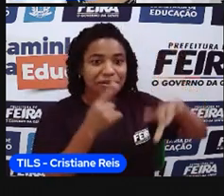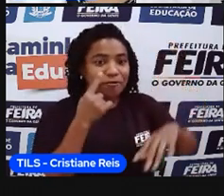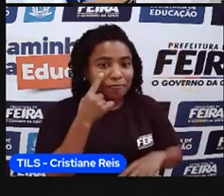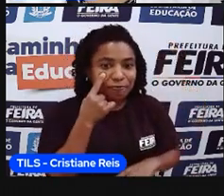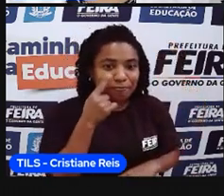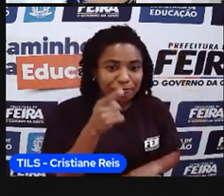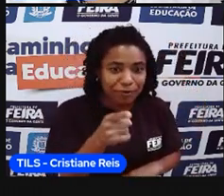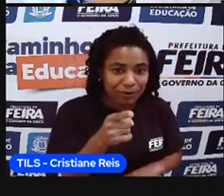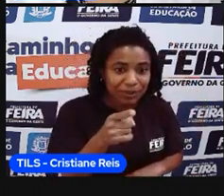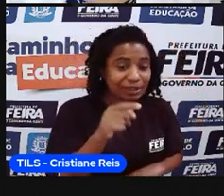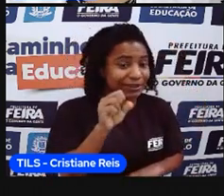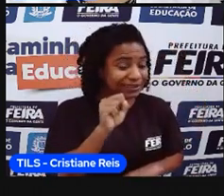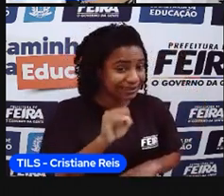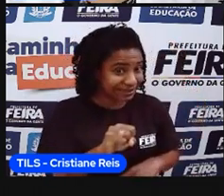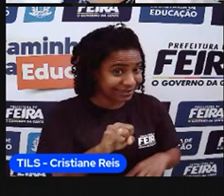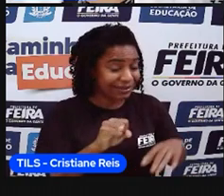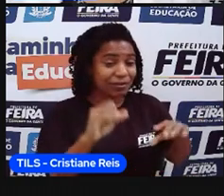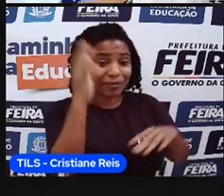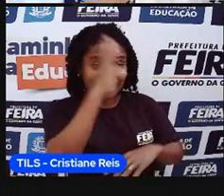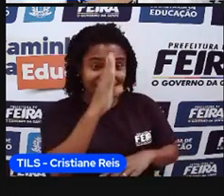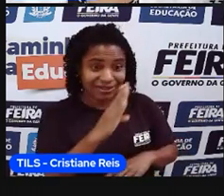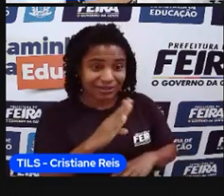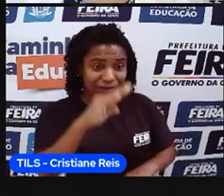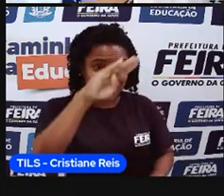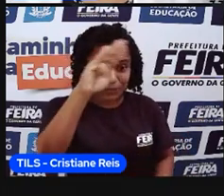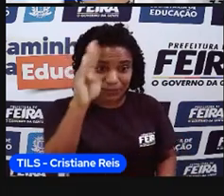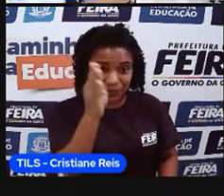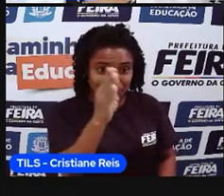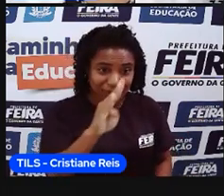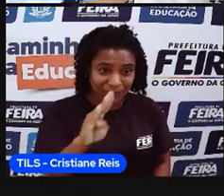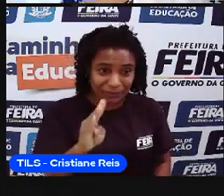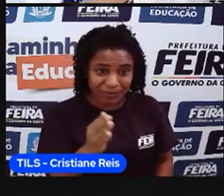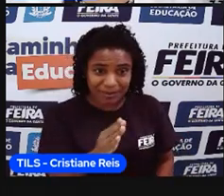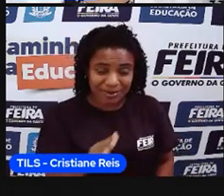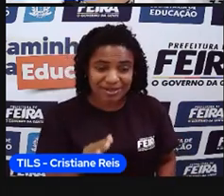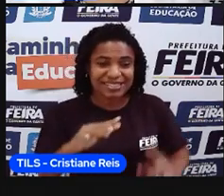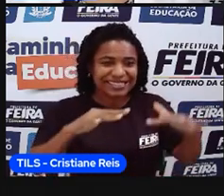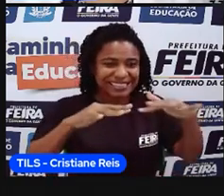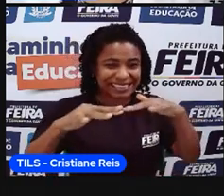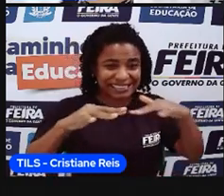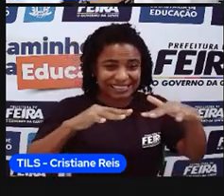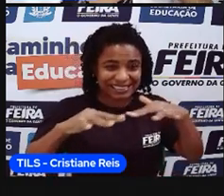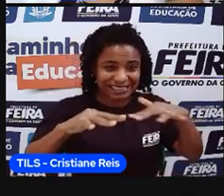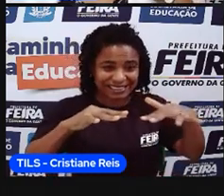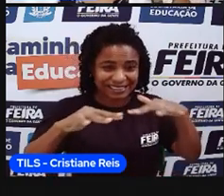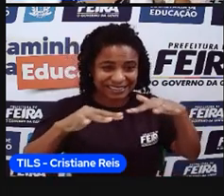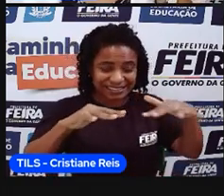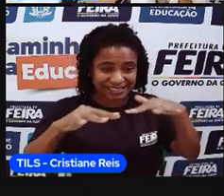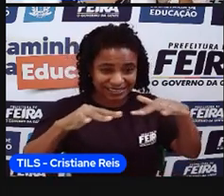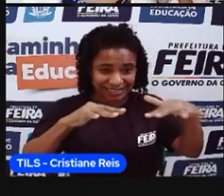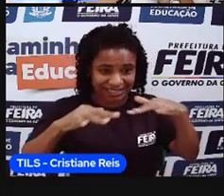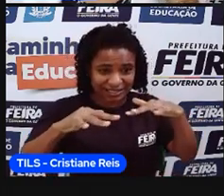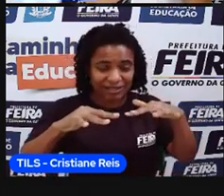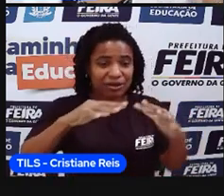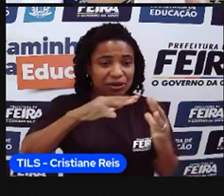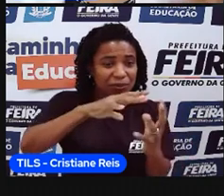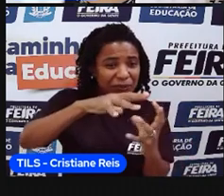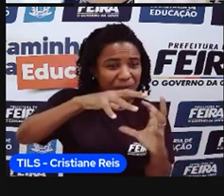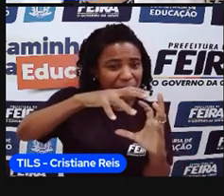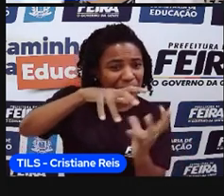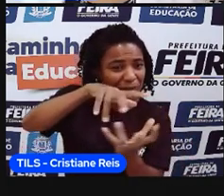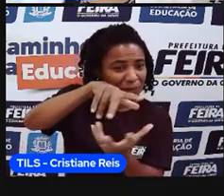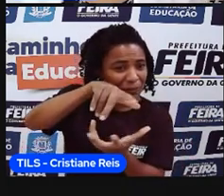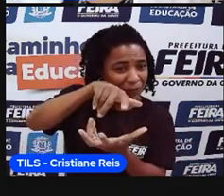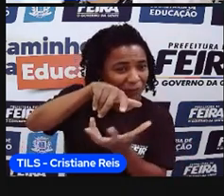estivesse, assim, próximo das bordas, aí a gente teria epicentro de terra remota. E seria aqueles, né? Aqueles abalucísmicos